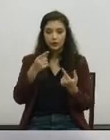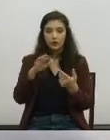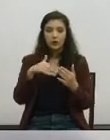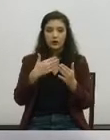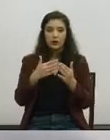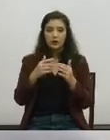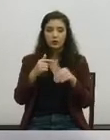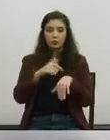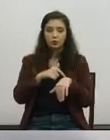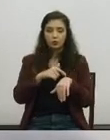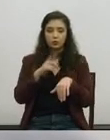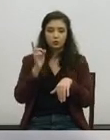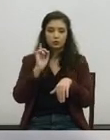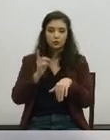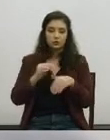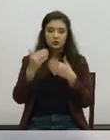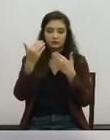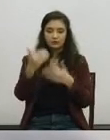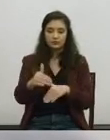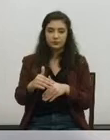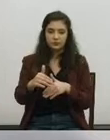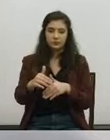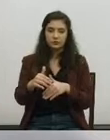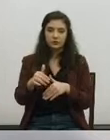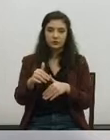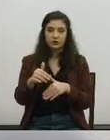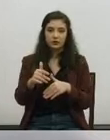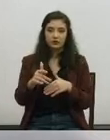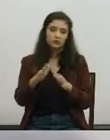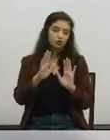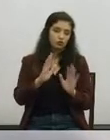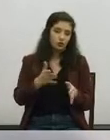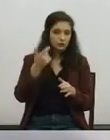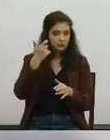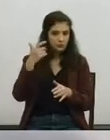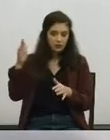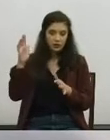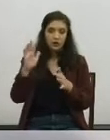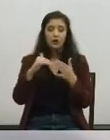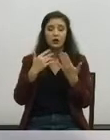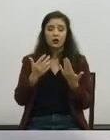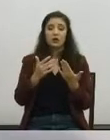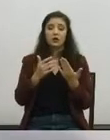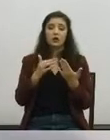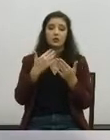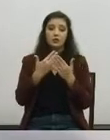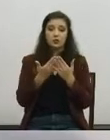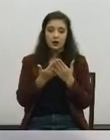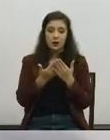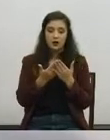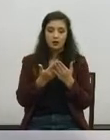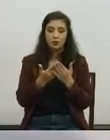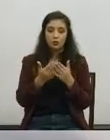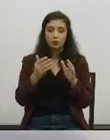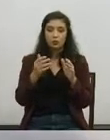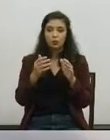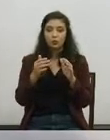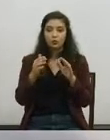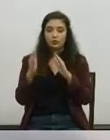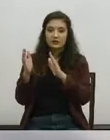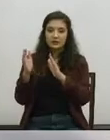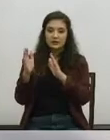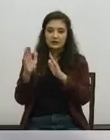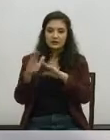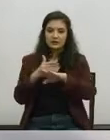entrega sido prorrogado e, portanto, que vem da variação anterior, permitiria fazer isto, renaturalizar ali o separador central e ter